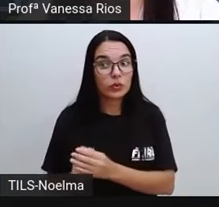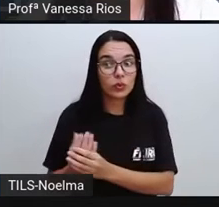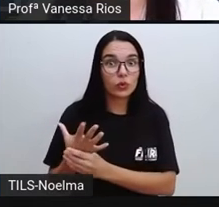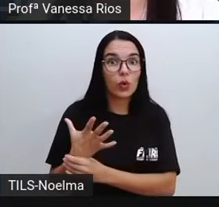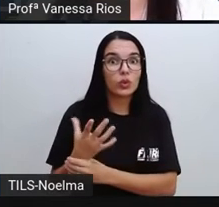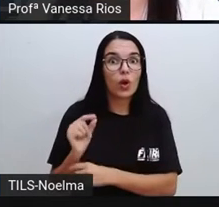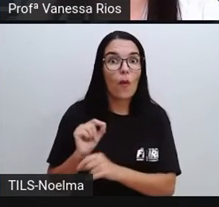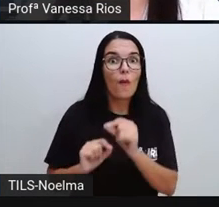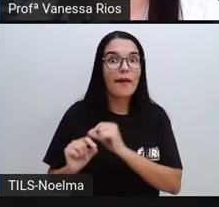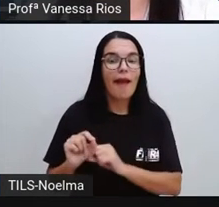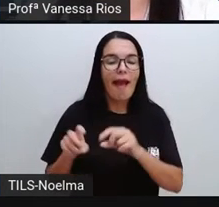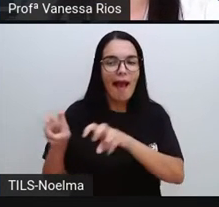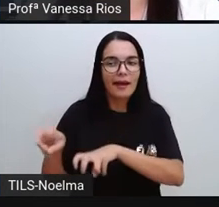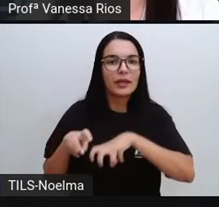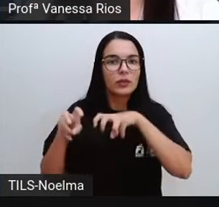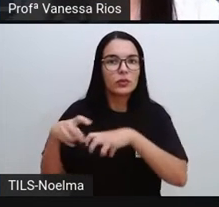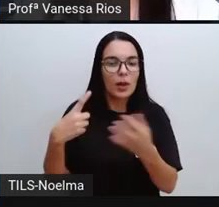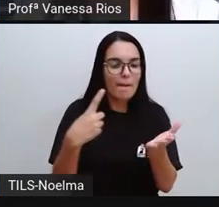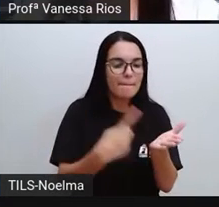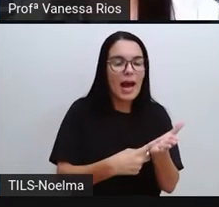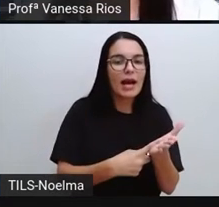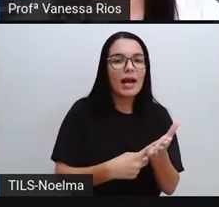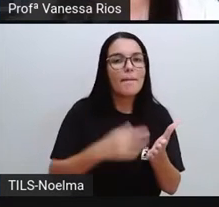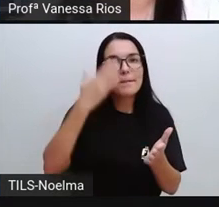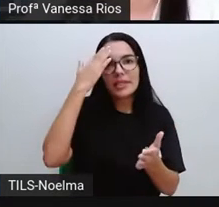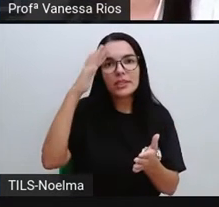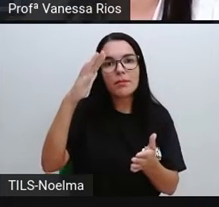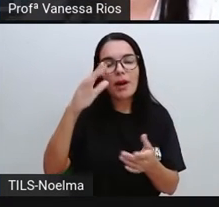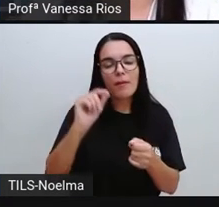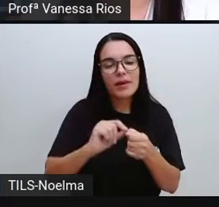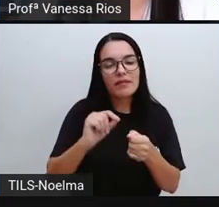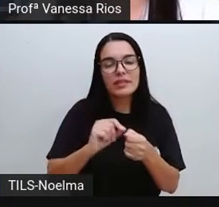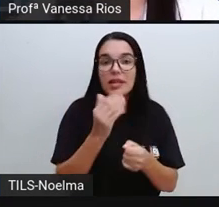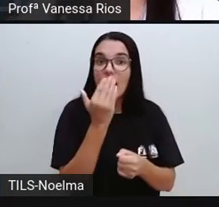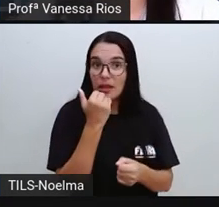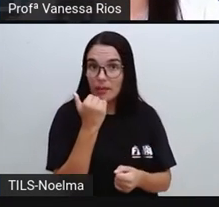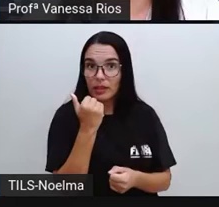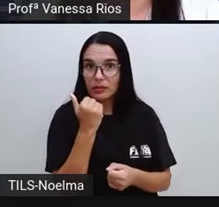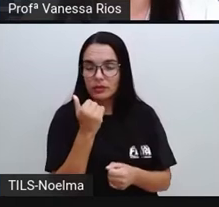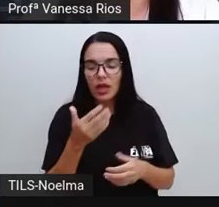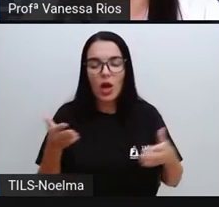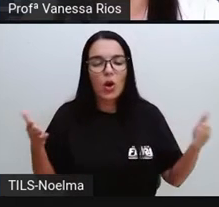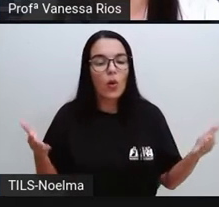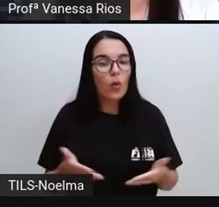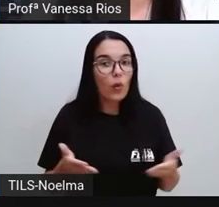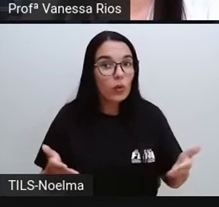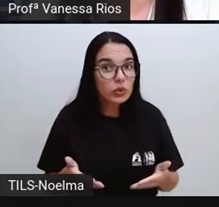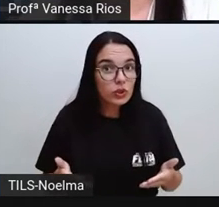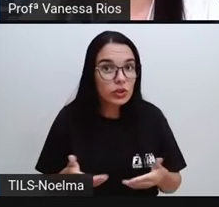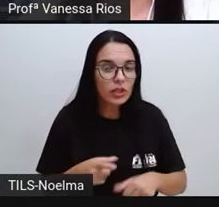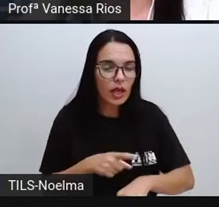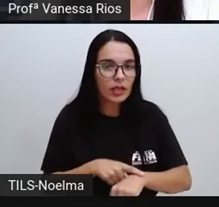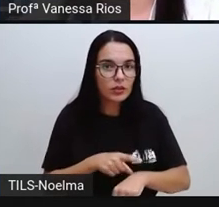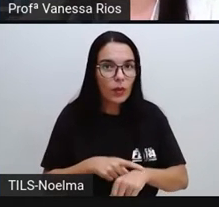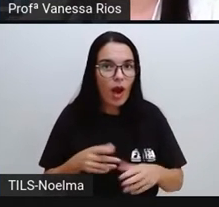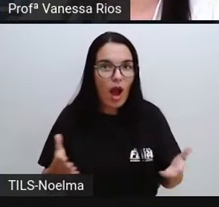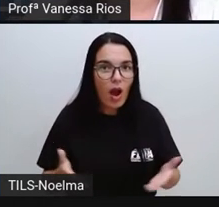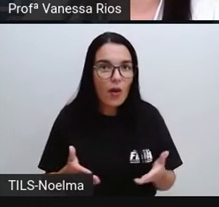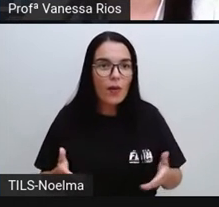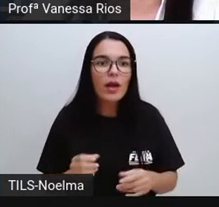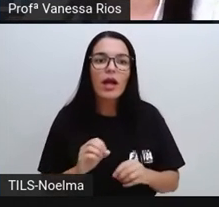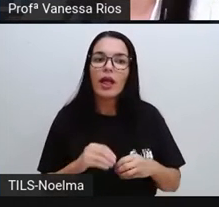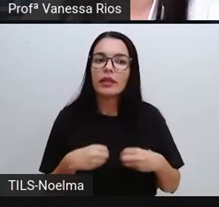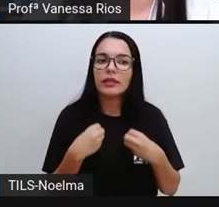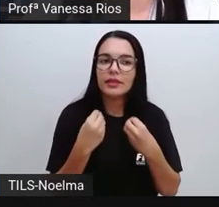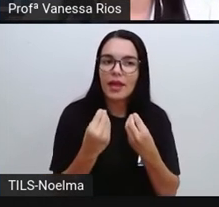marco principal para a produção de alimentos. Mas, nos dias atuais, a agricultura fornece não só